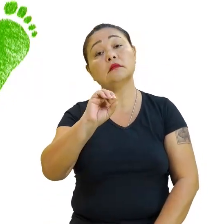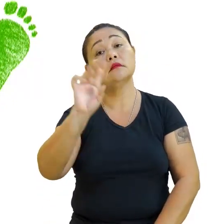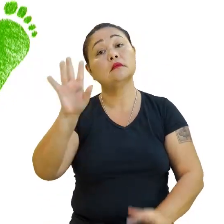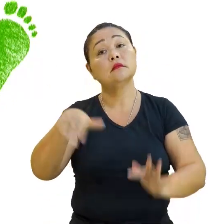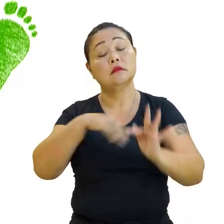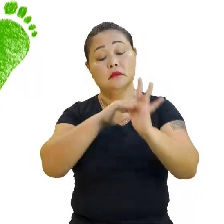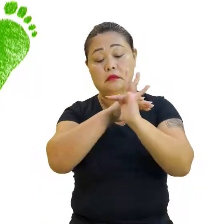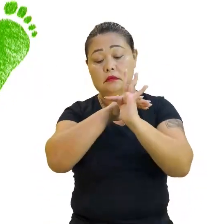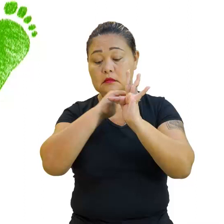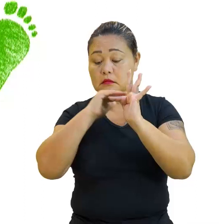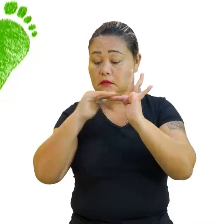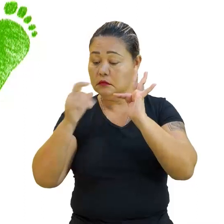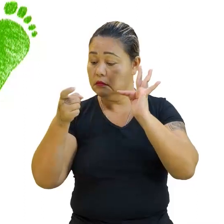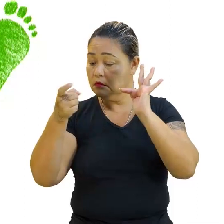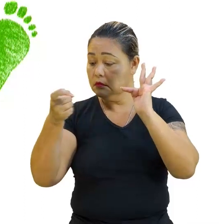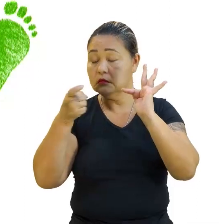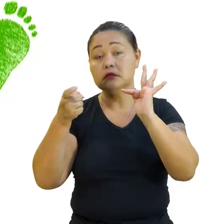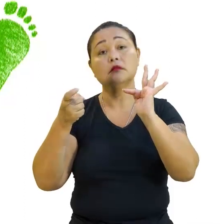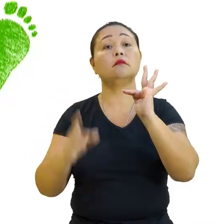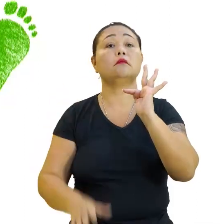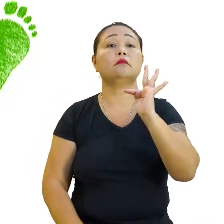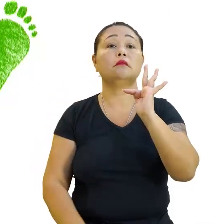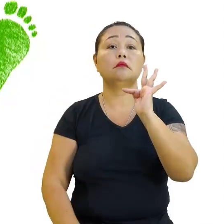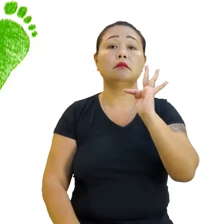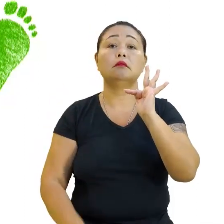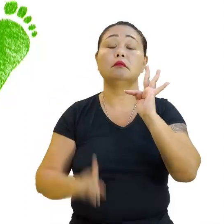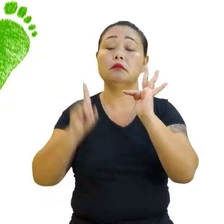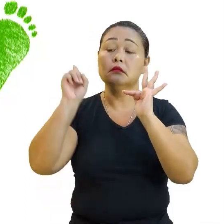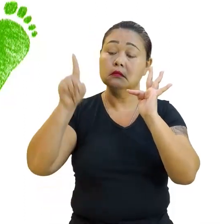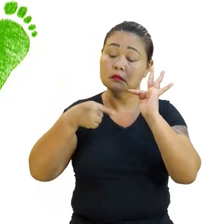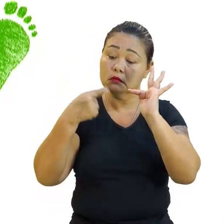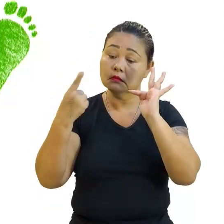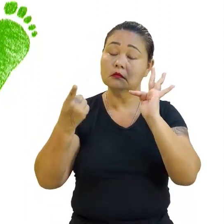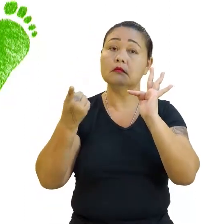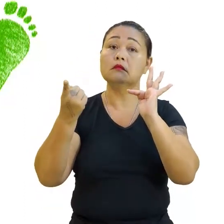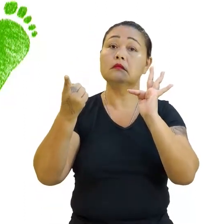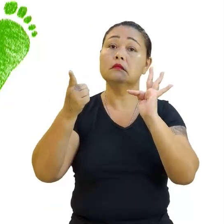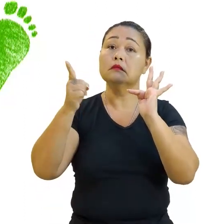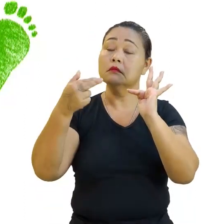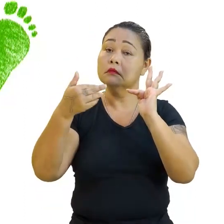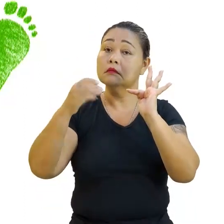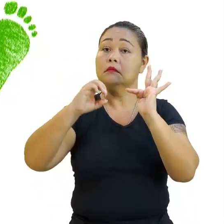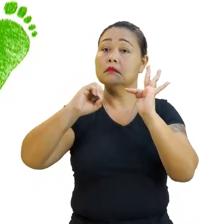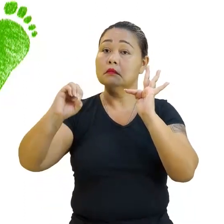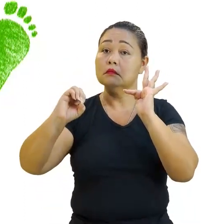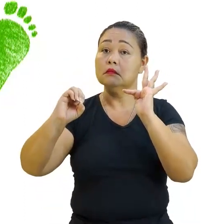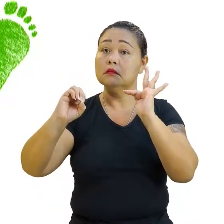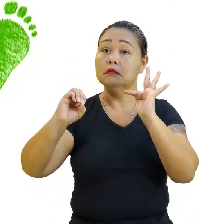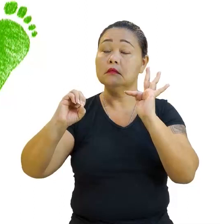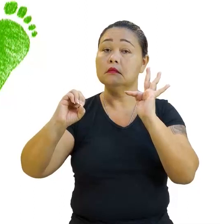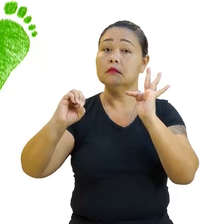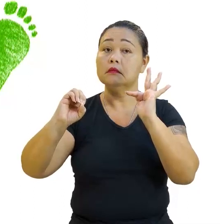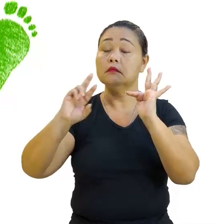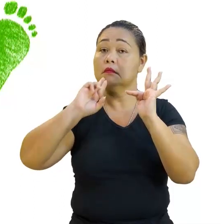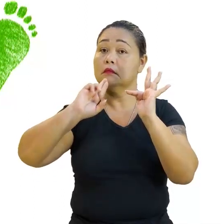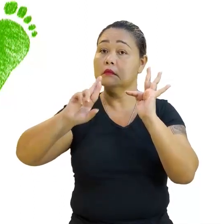função. Ah, aquela situação lá do menos B sobre A, né? Ou a gente iguala a zero, né? E resolve a equação. Isso, iguala